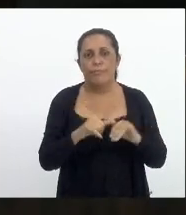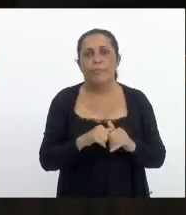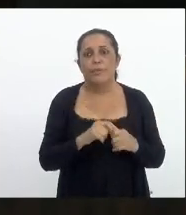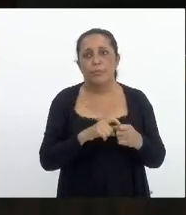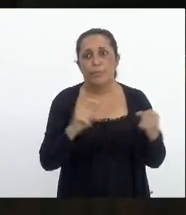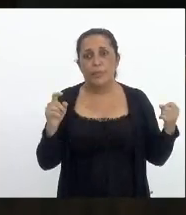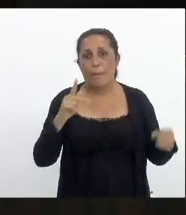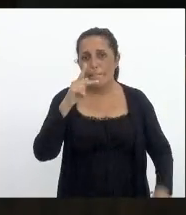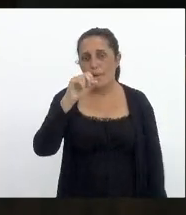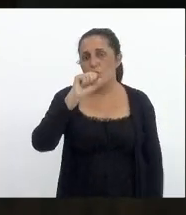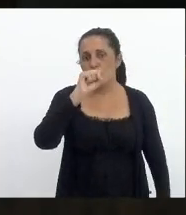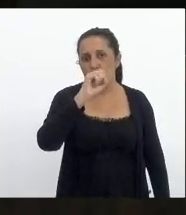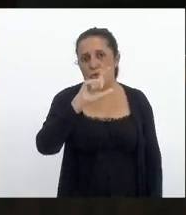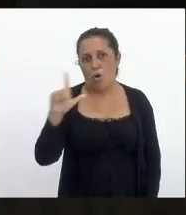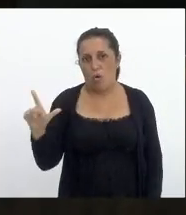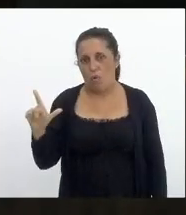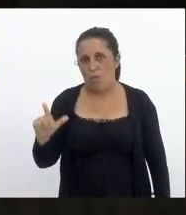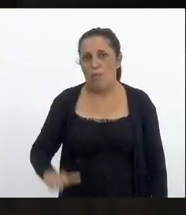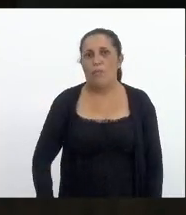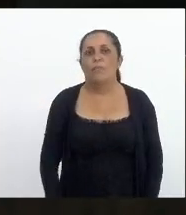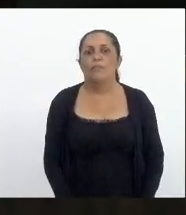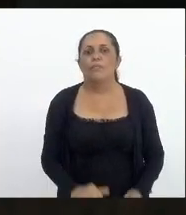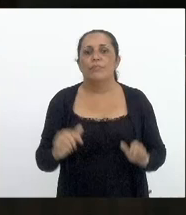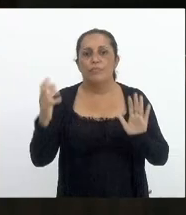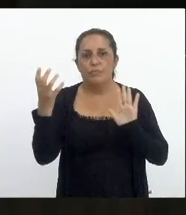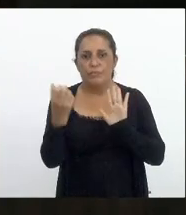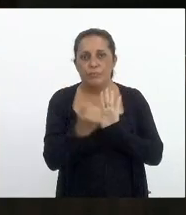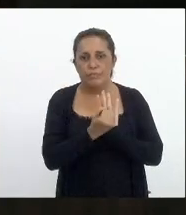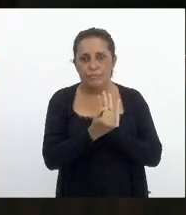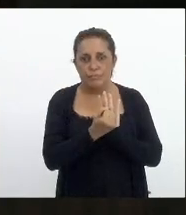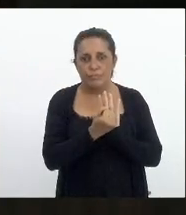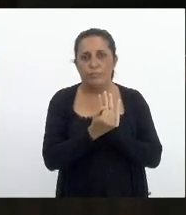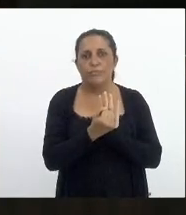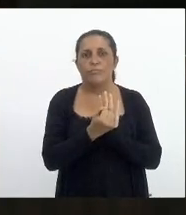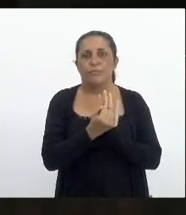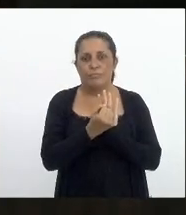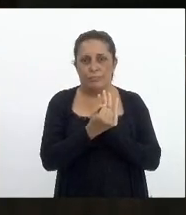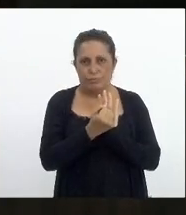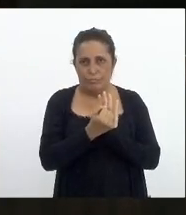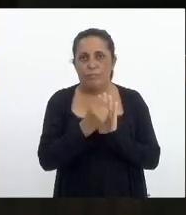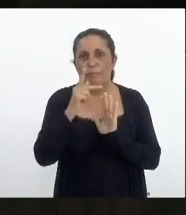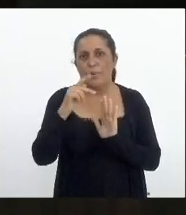PSOL senhora presidenta registre-se a abstenção do partido do PSOL